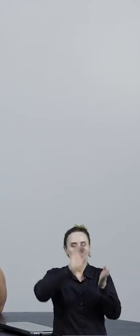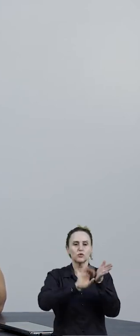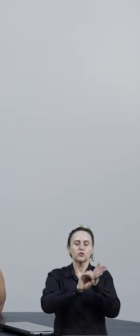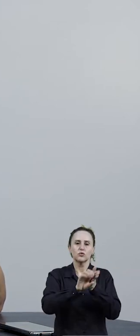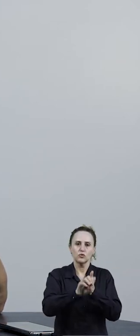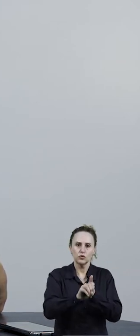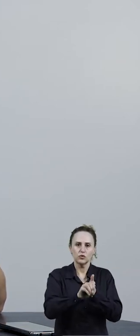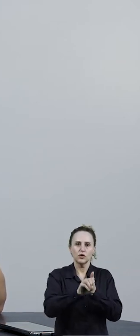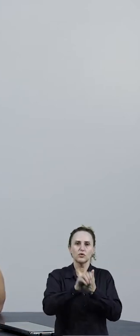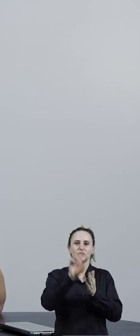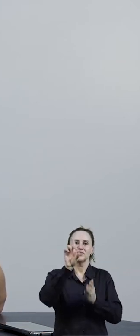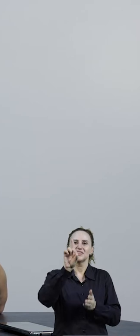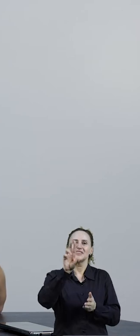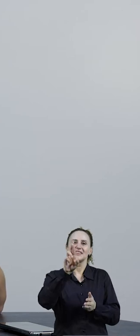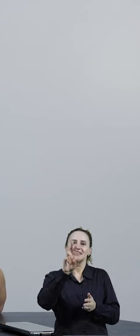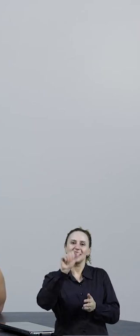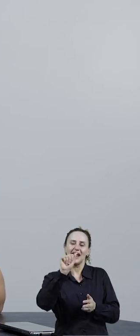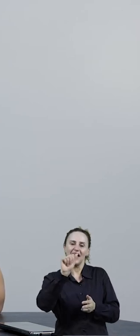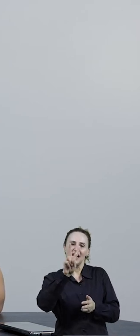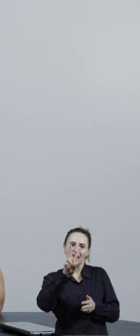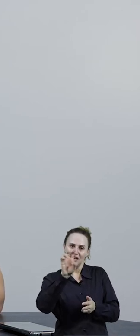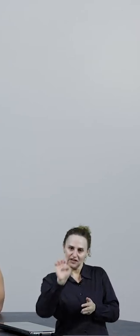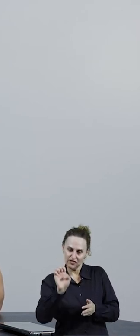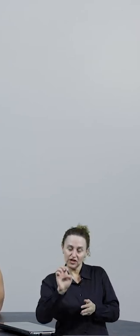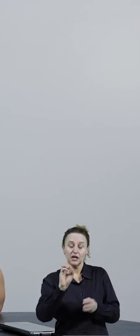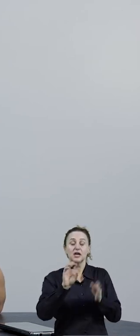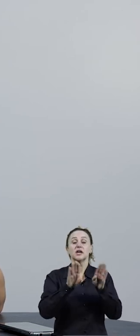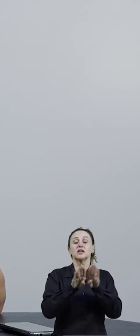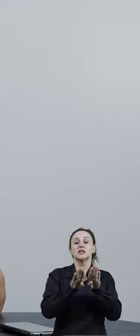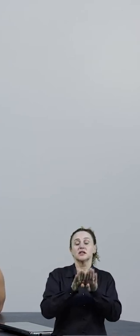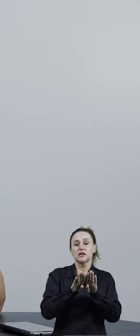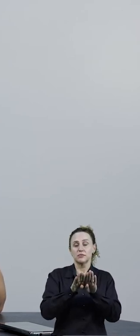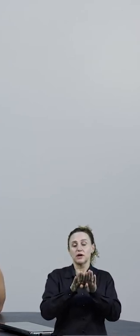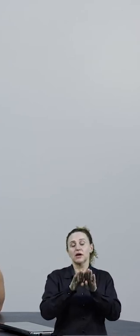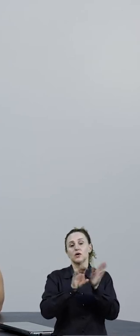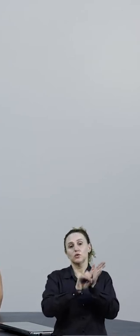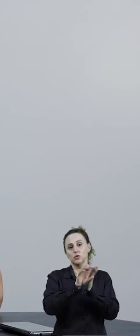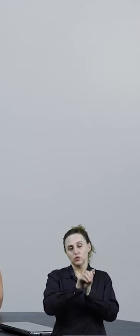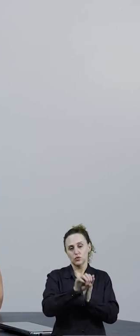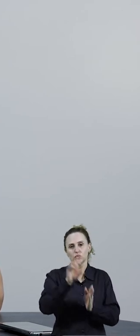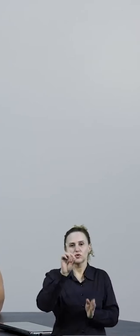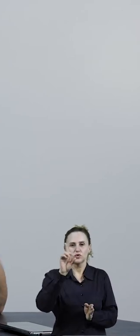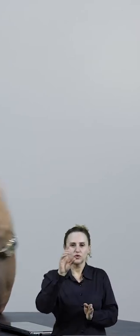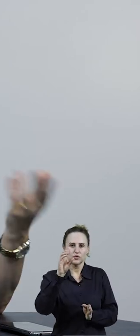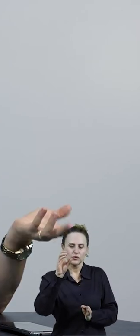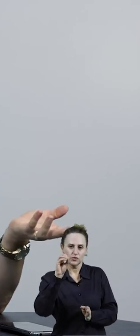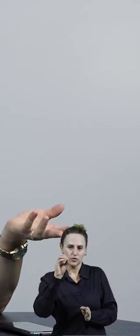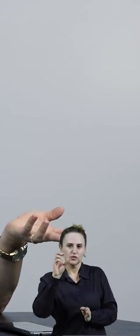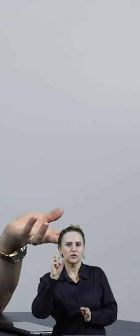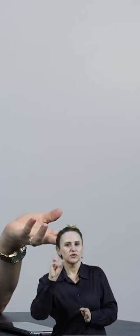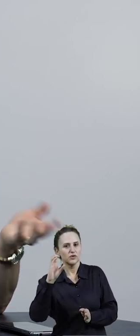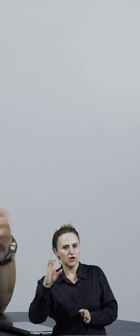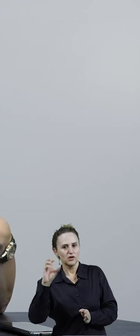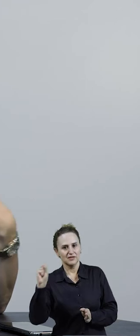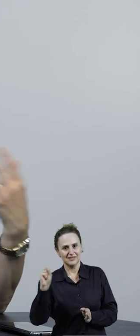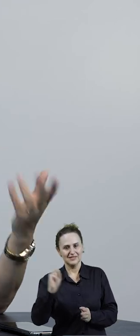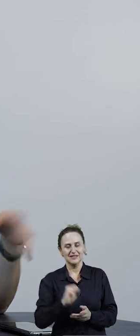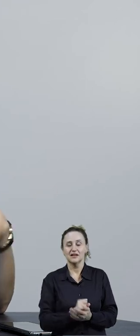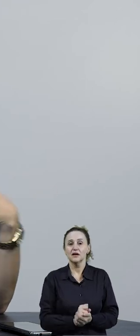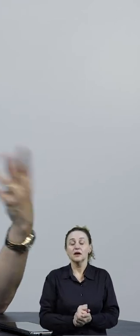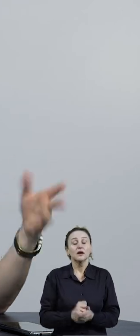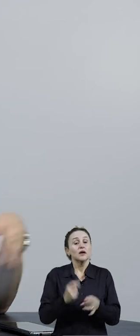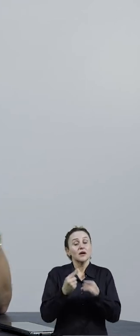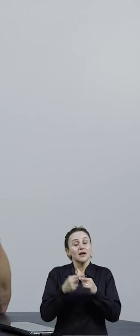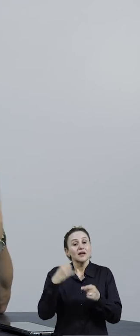Ai, professora, mas por que que eu vou aprender, né? Porque você pode fazer depois, tudo que tá aqui é pra você usar depois como professor na